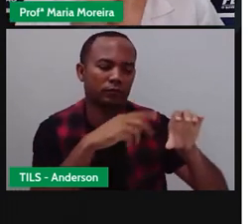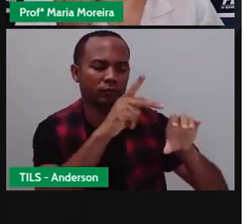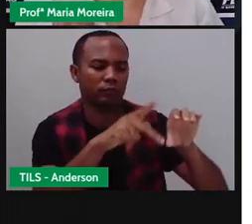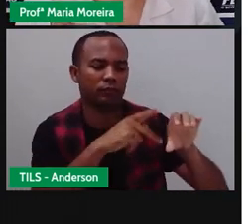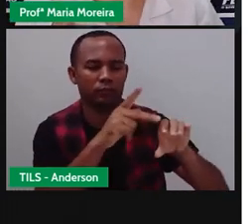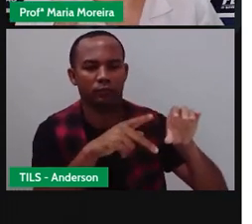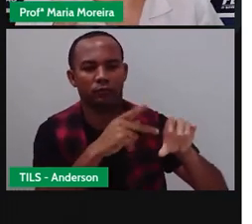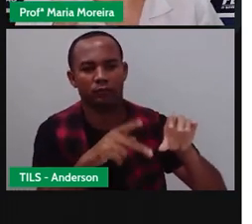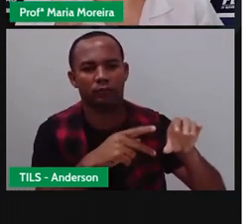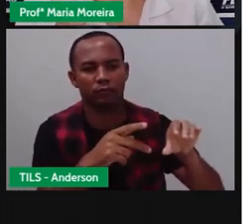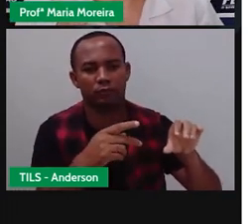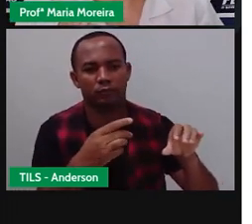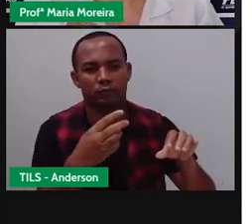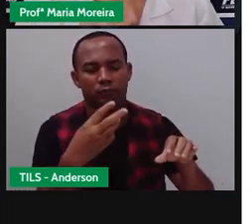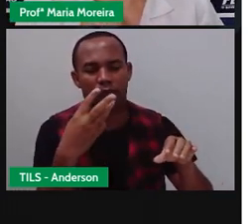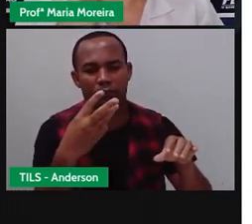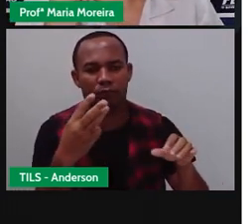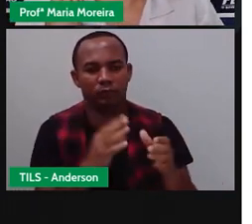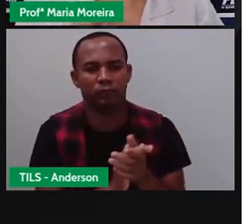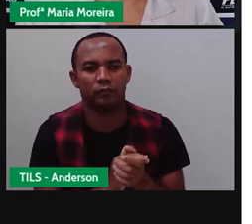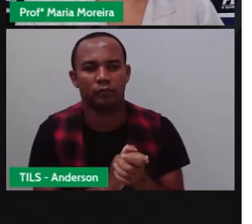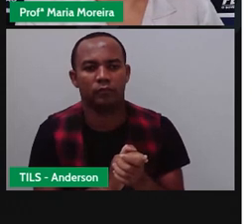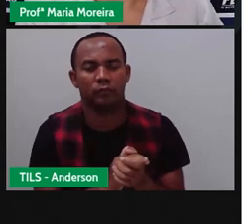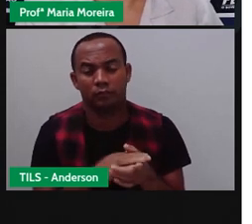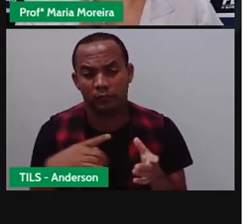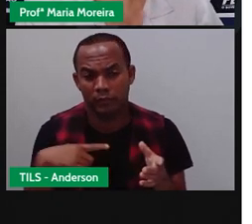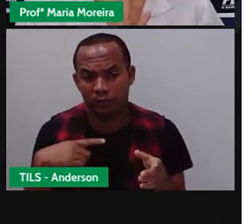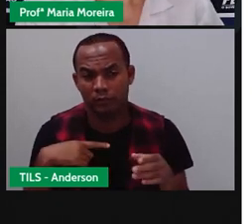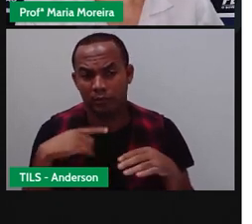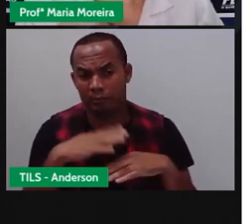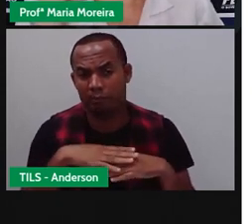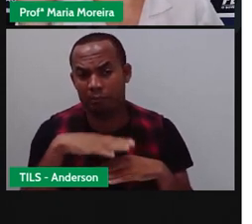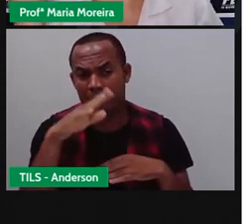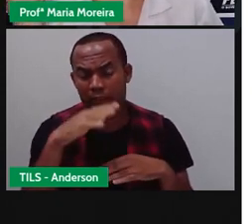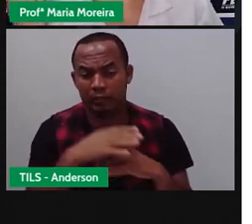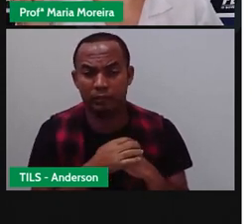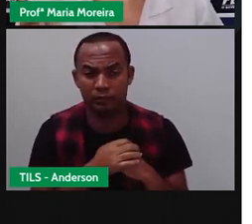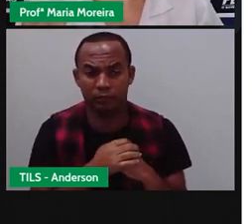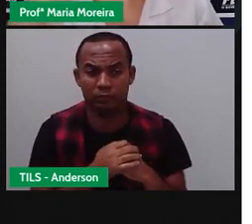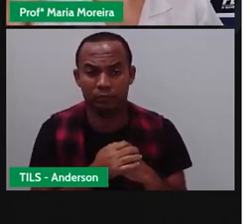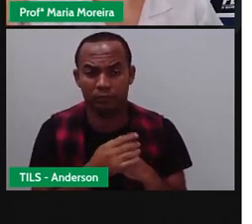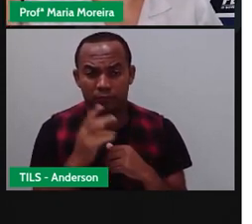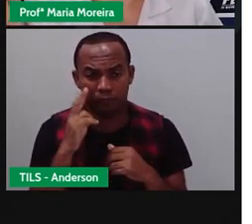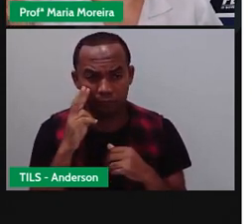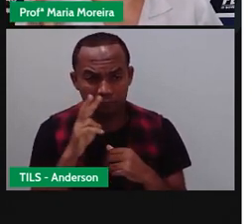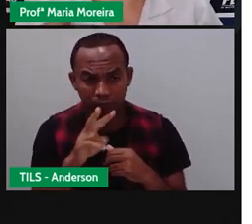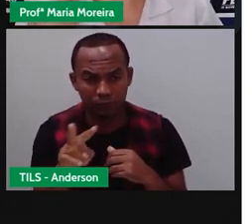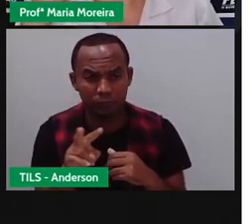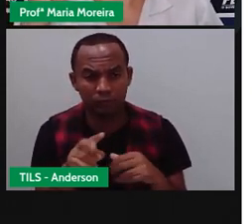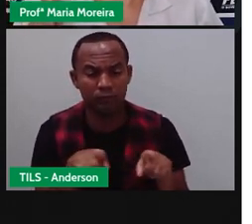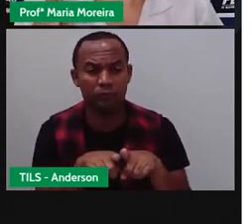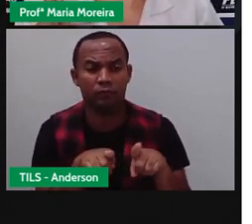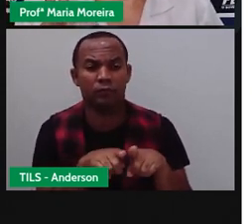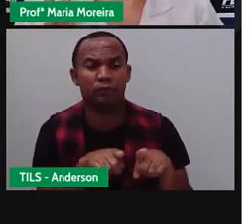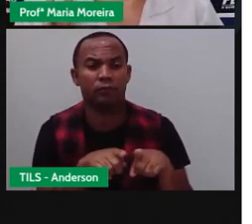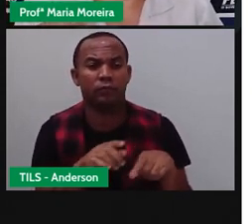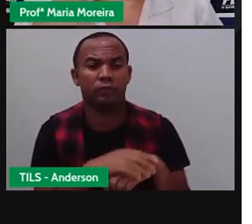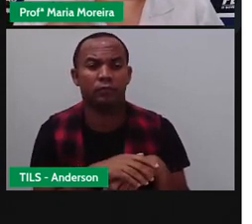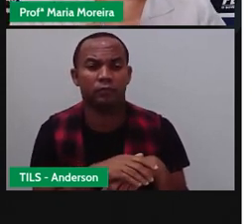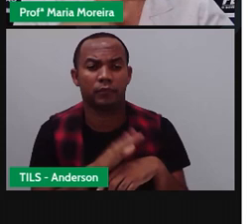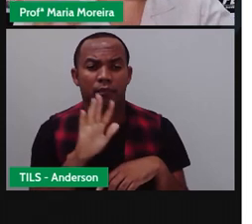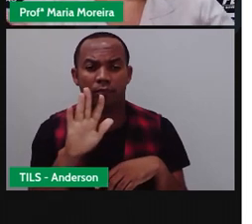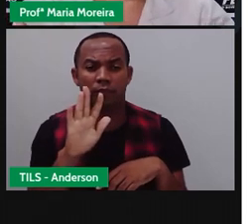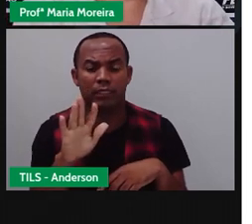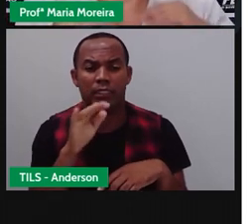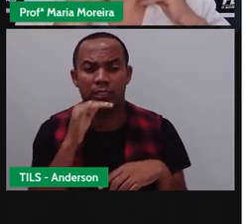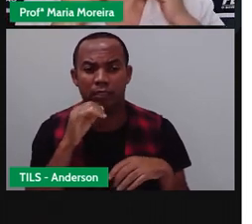E eu posso levar nele aí duas pessoas. Existem triciclos bem maiores, né? Que aparecem aí em exibições, competições. Mas